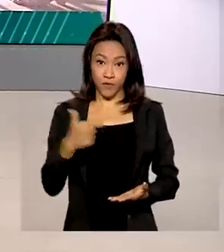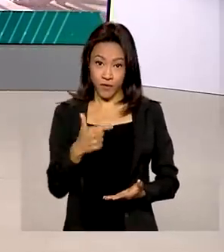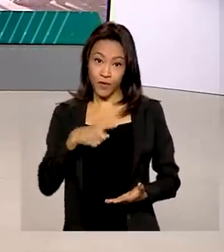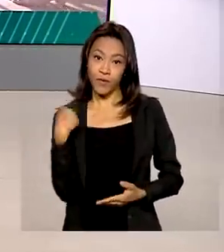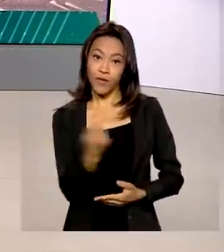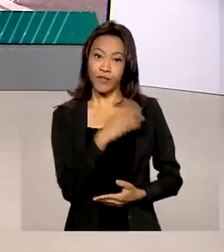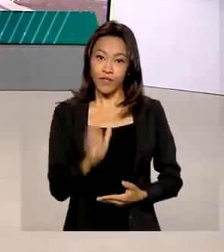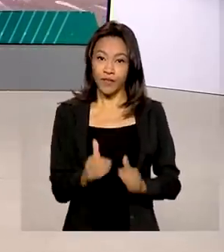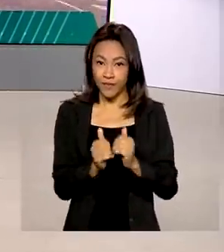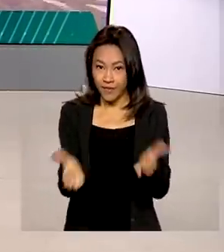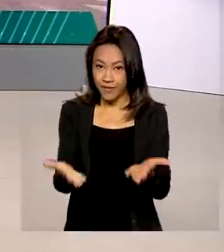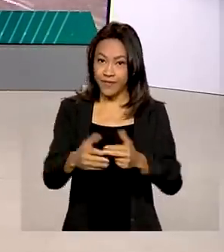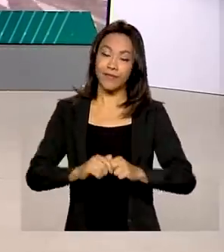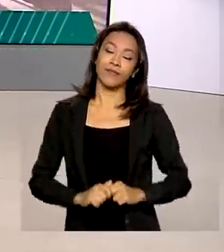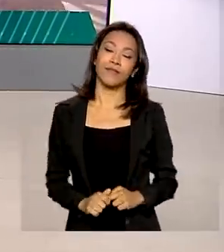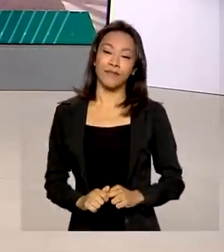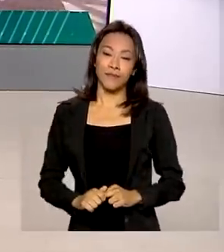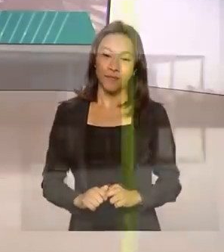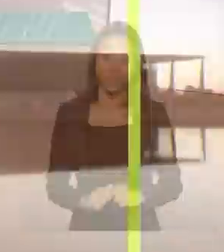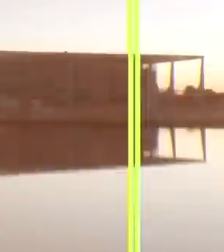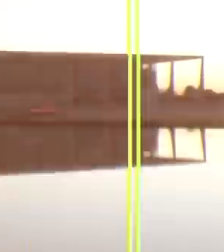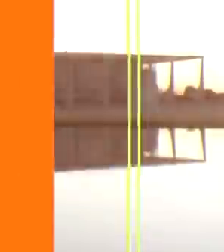Brasil em Dia já está no ar.